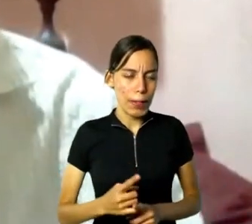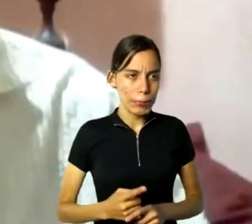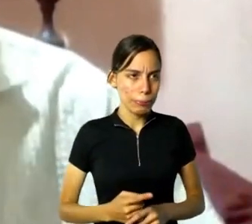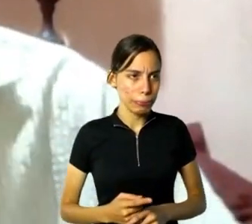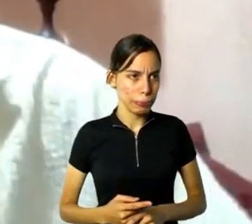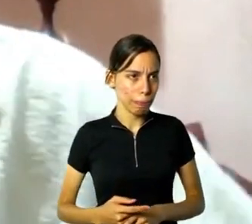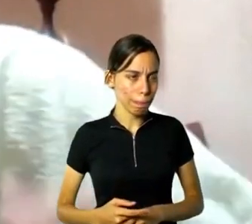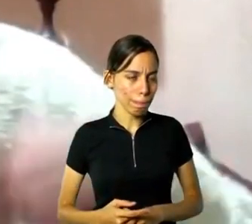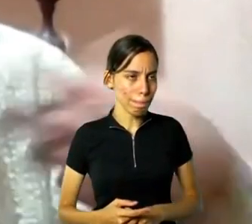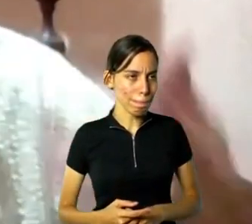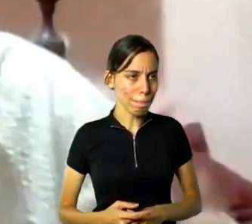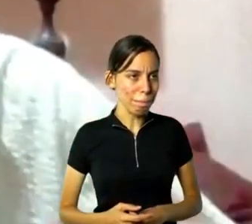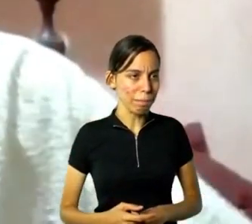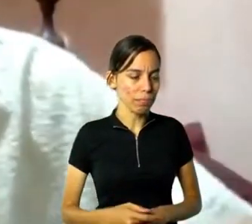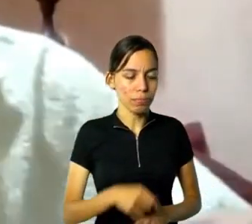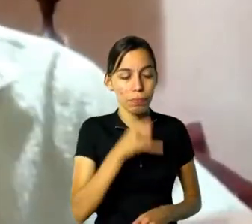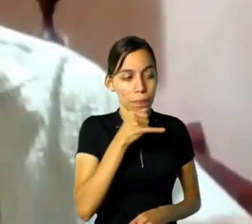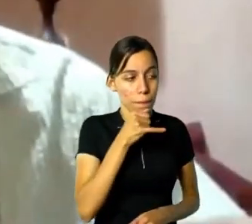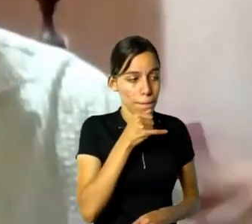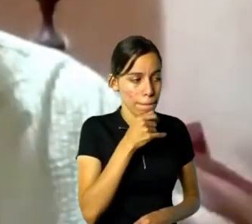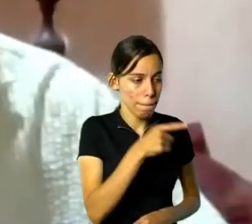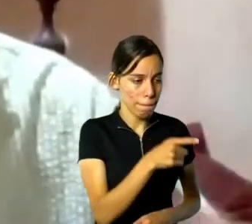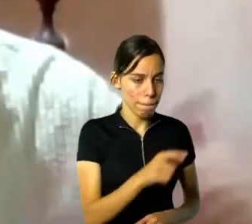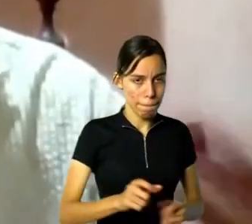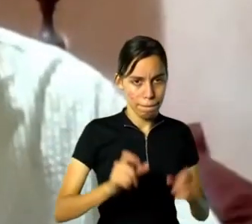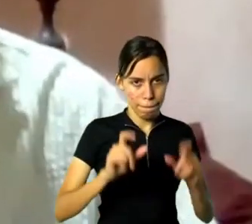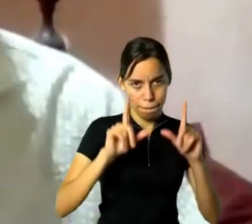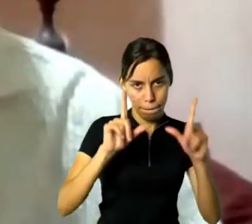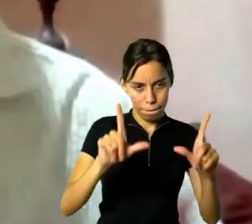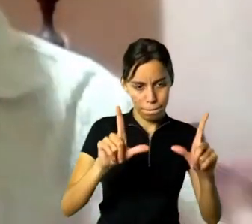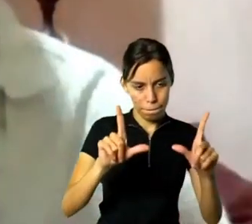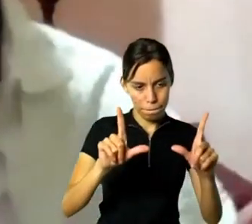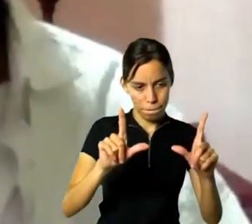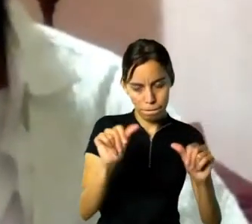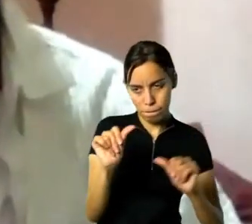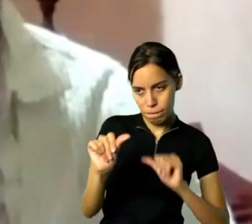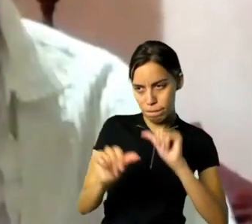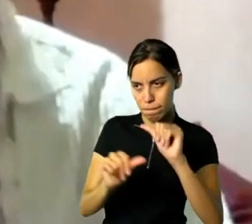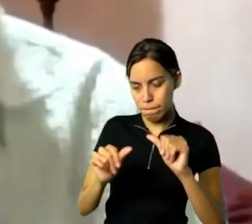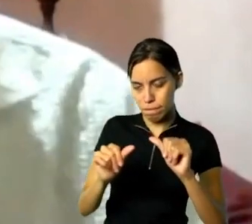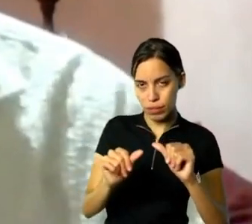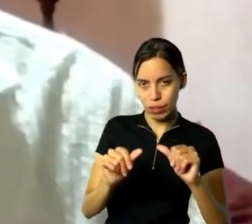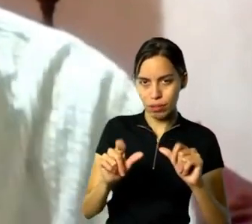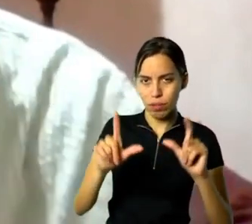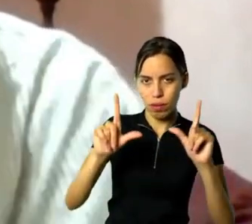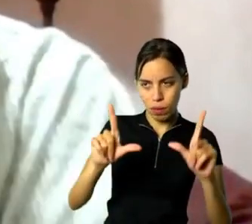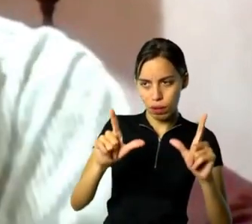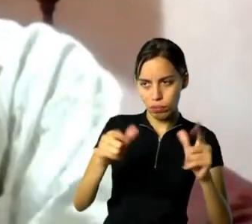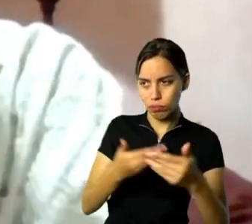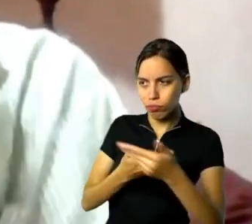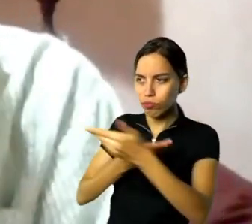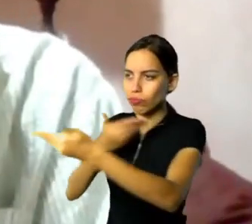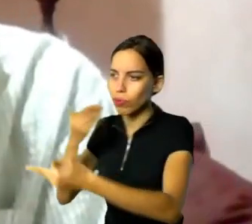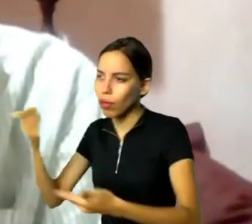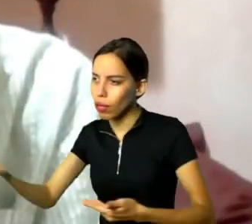quadro por uma ajuda mensal, uma coisa assim, porque ele não tinha renda.